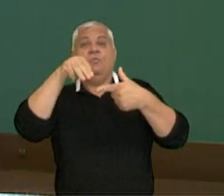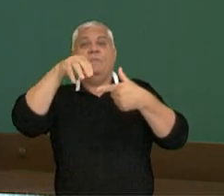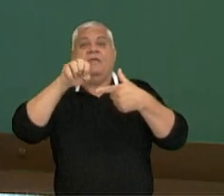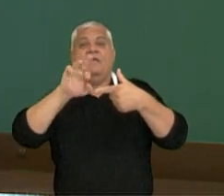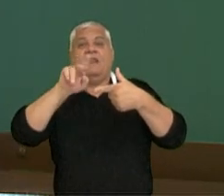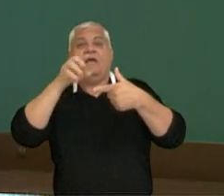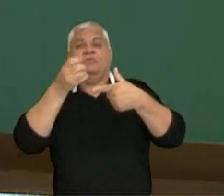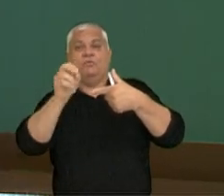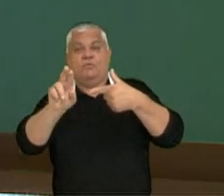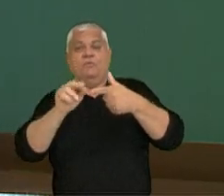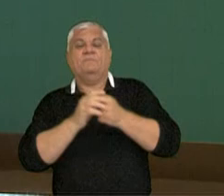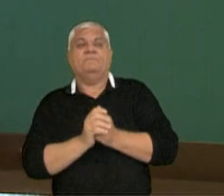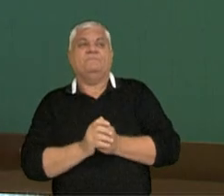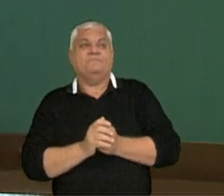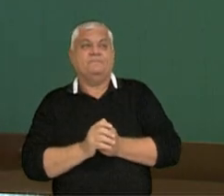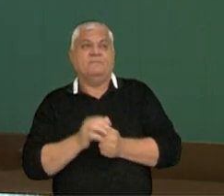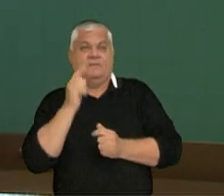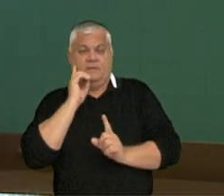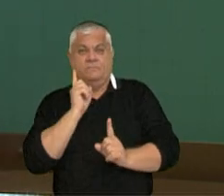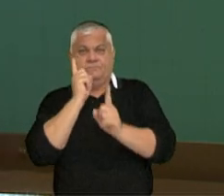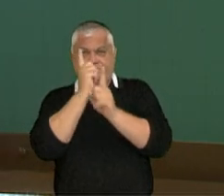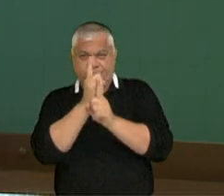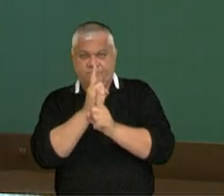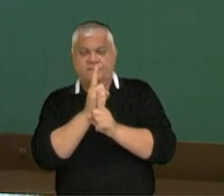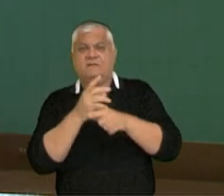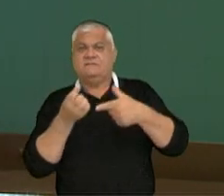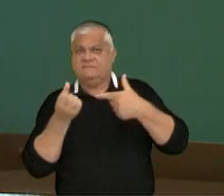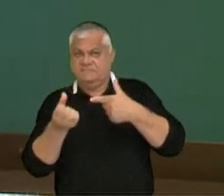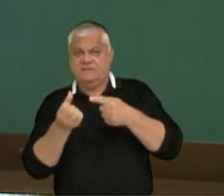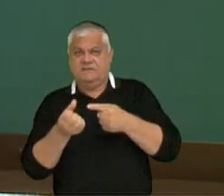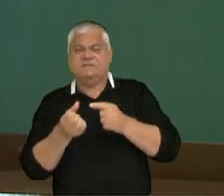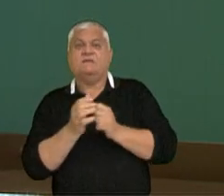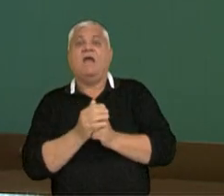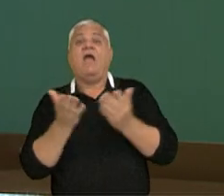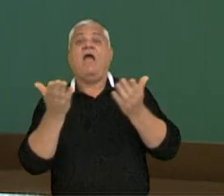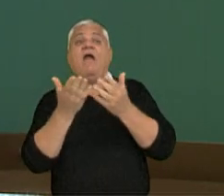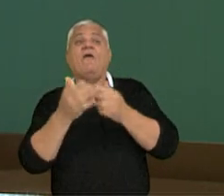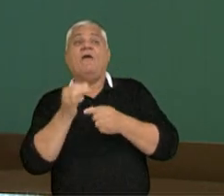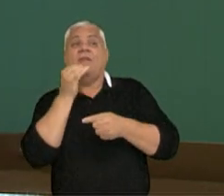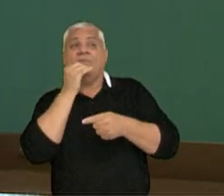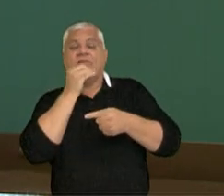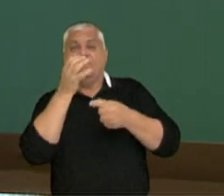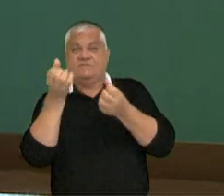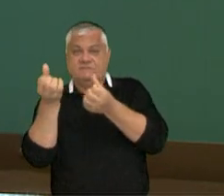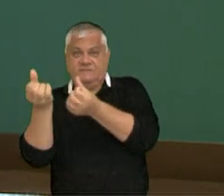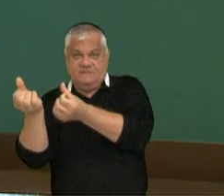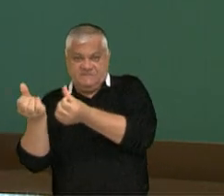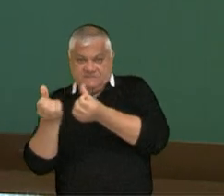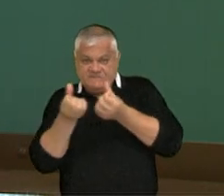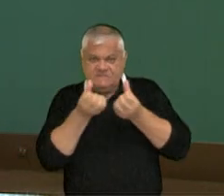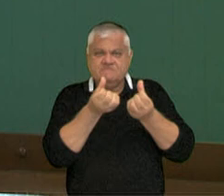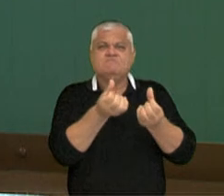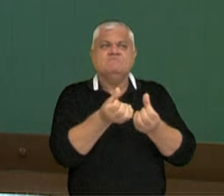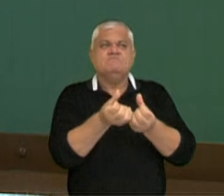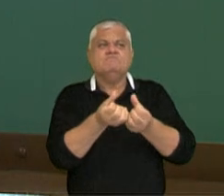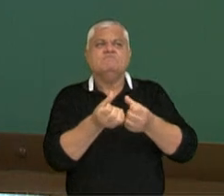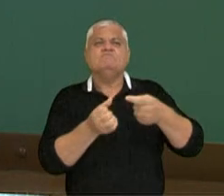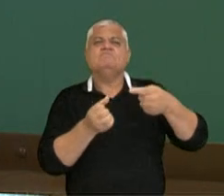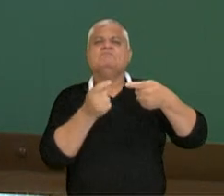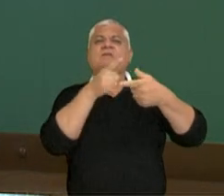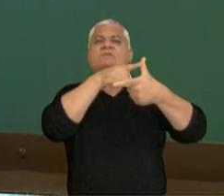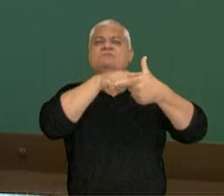isso que nós vamos fazer. Encontramos o 6, agora vamos pegar esse 6, vamos